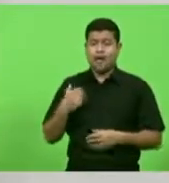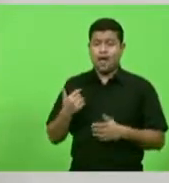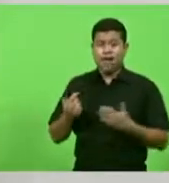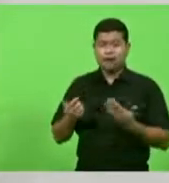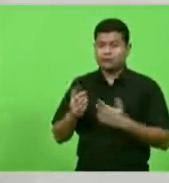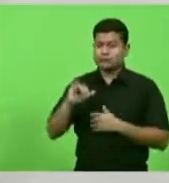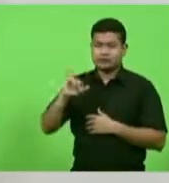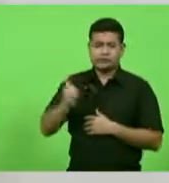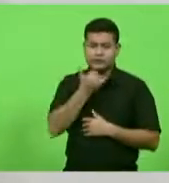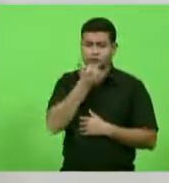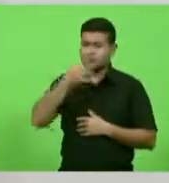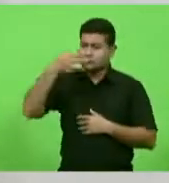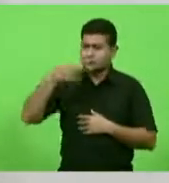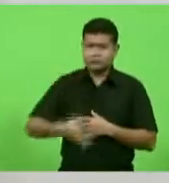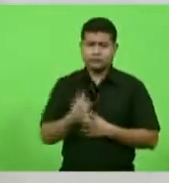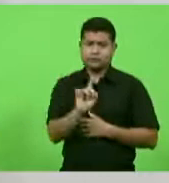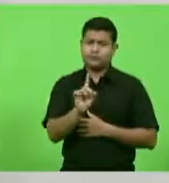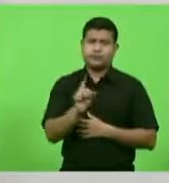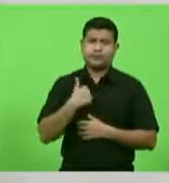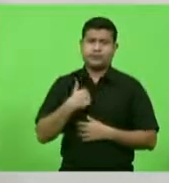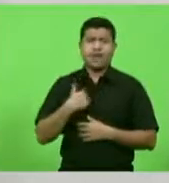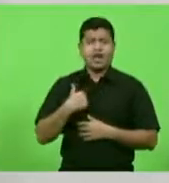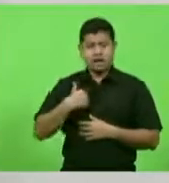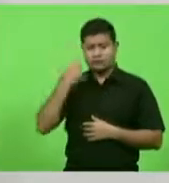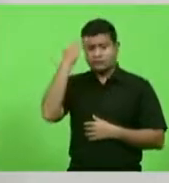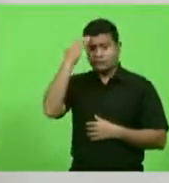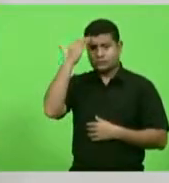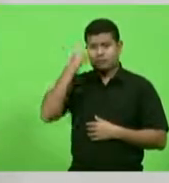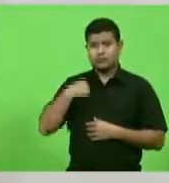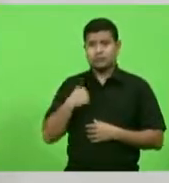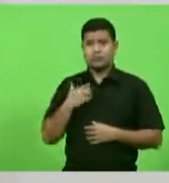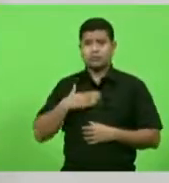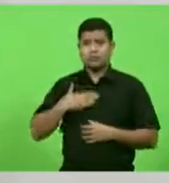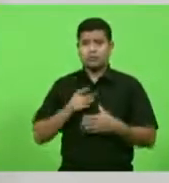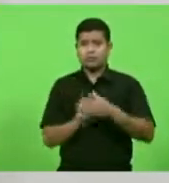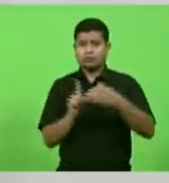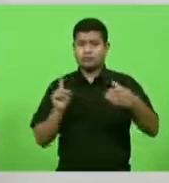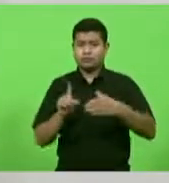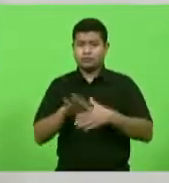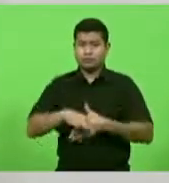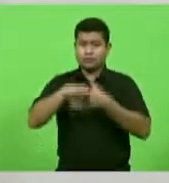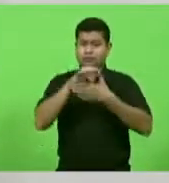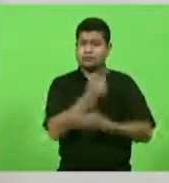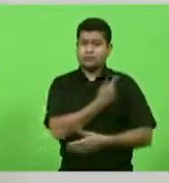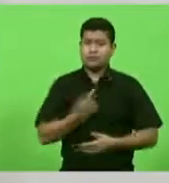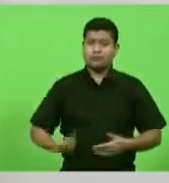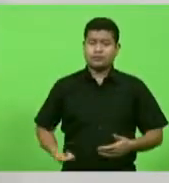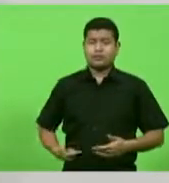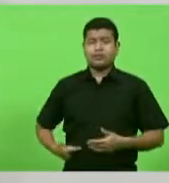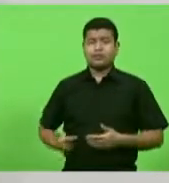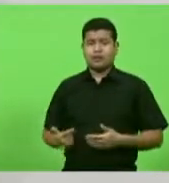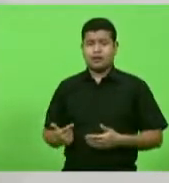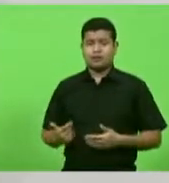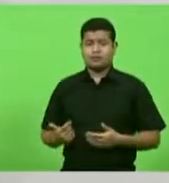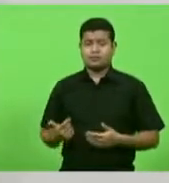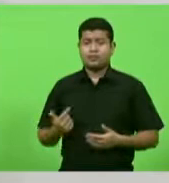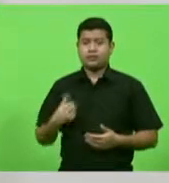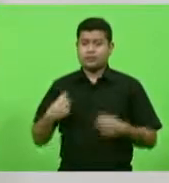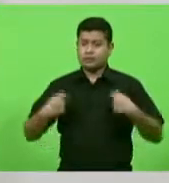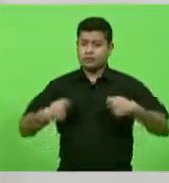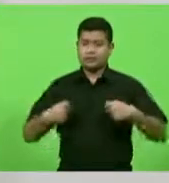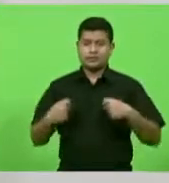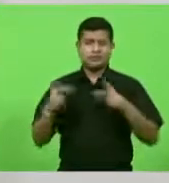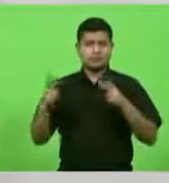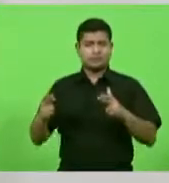segundo o meu entendimento e a minha consciência, o meu afastamento da liderança do governo para que possa estabelecer sem